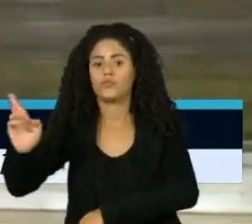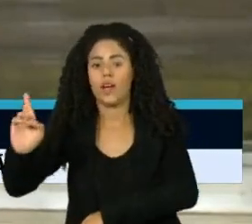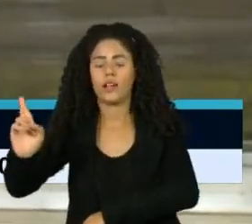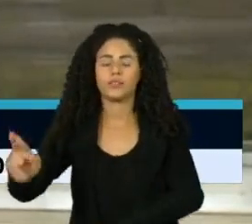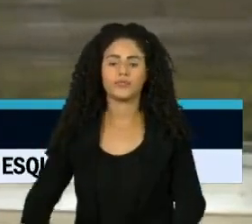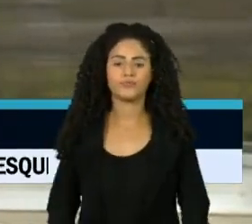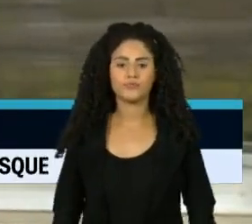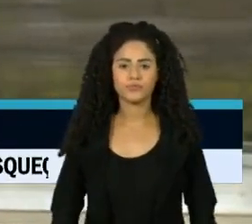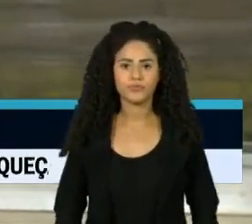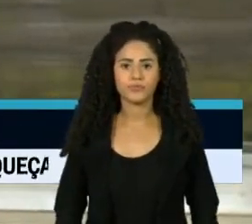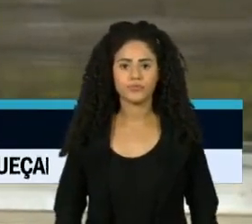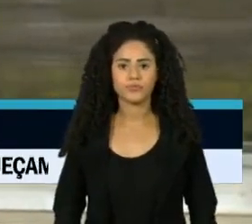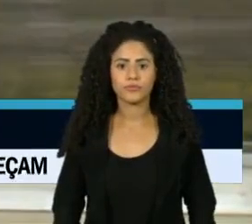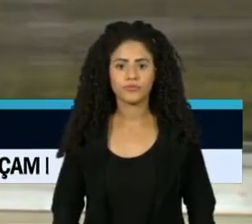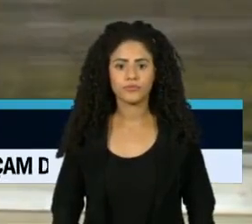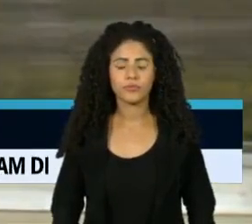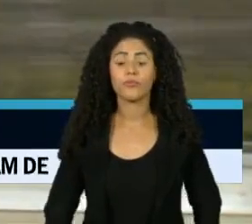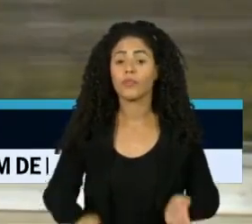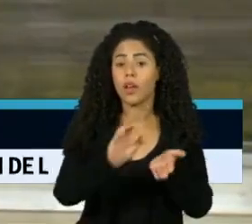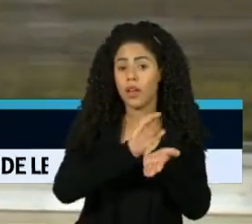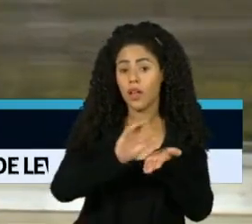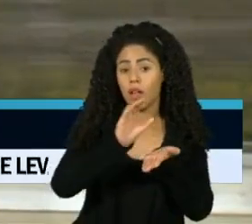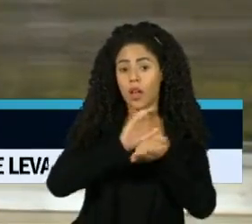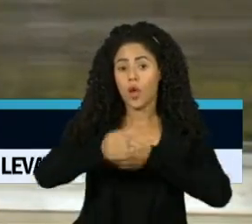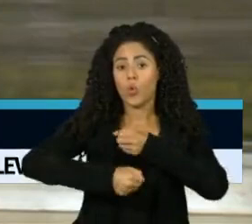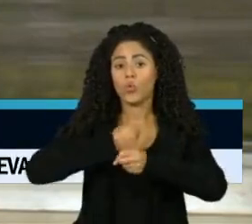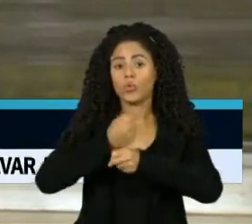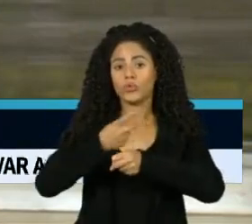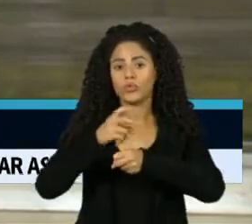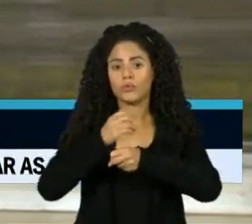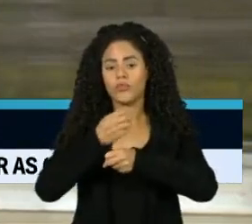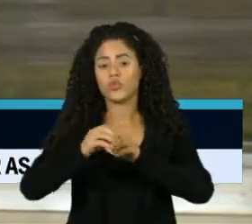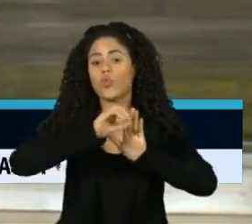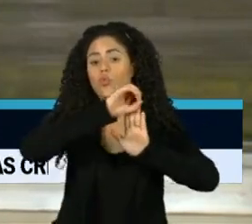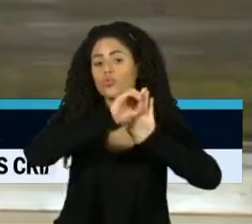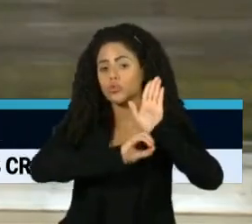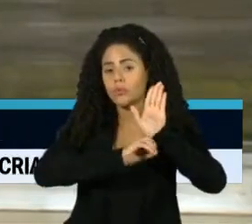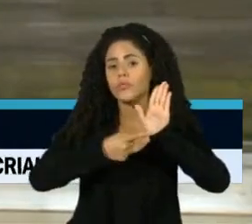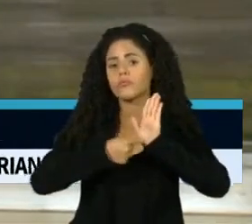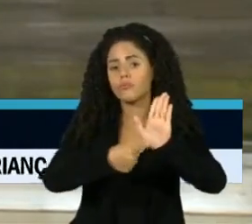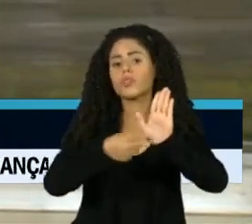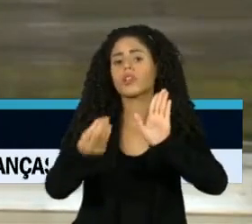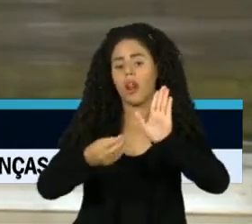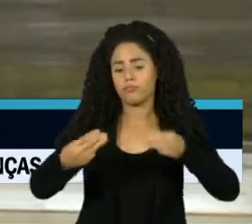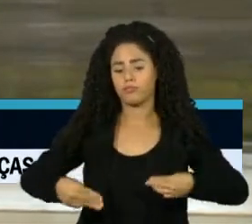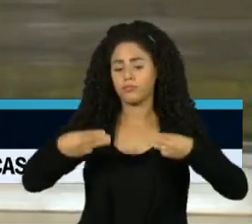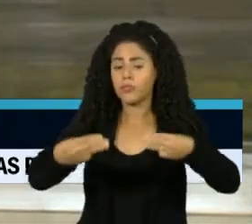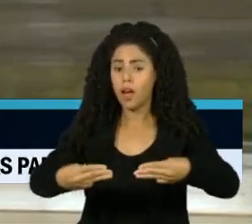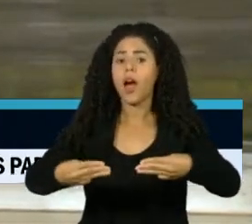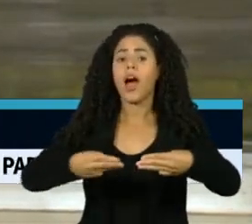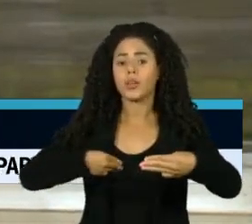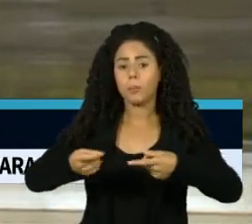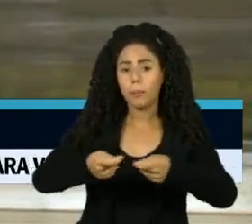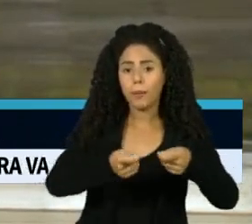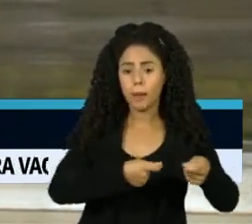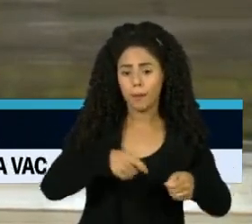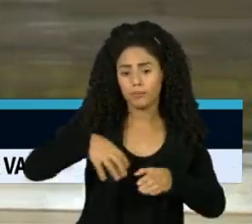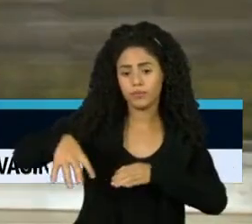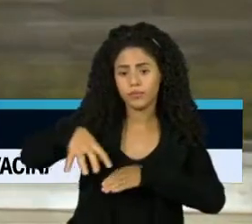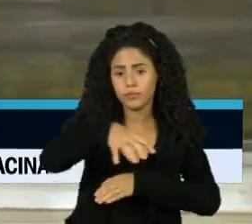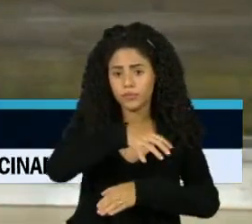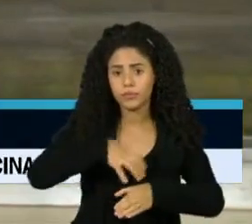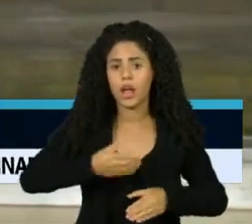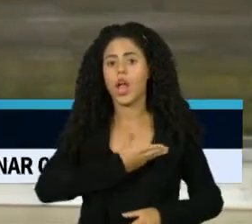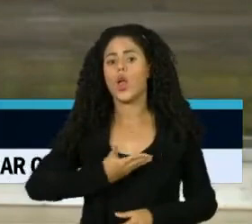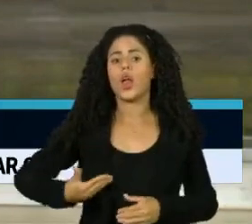encaminhamos, no início de 2020, os ofícios para o Ministério do Desenvolvimento Regional, do